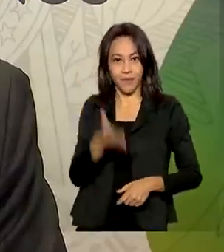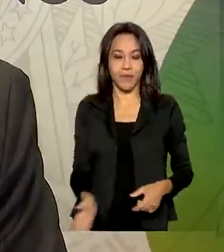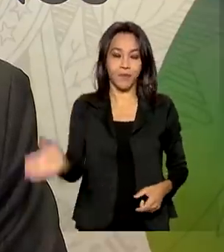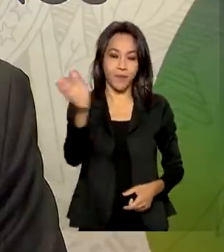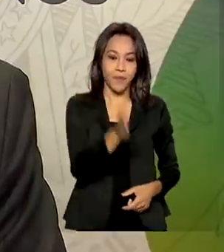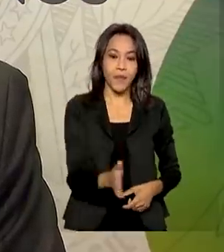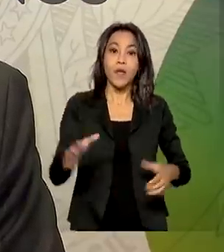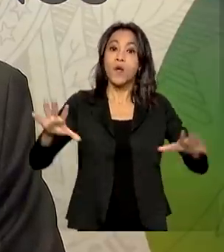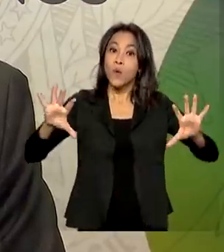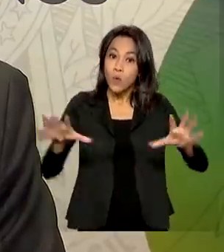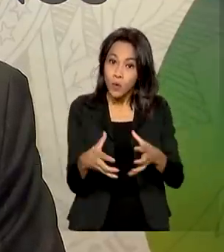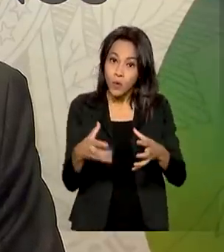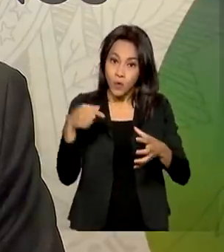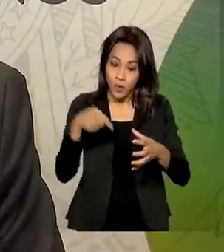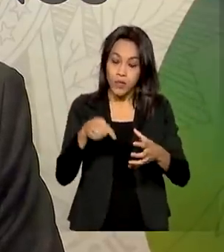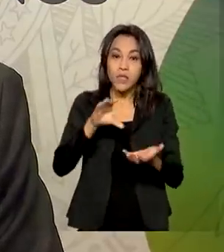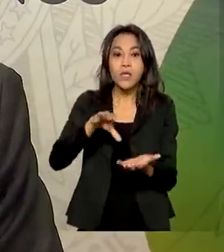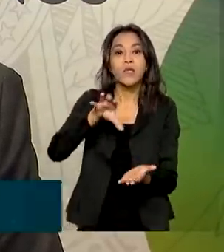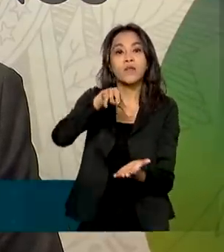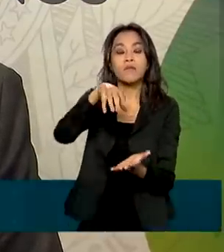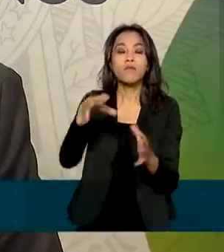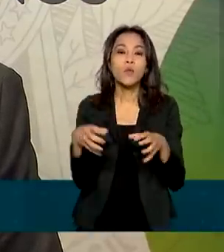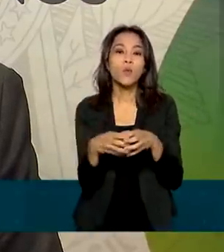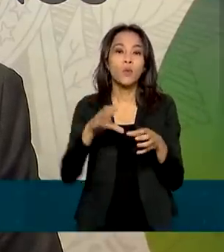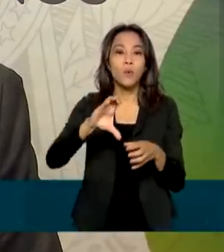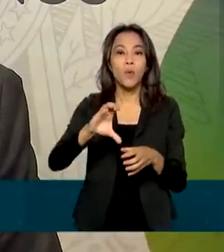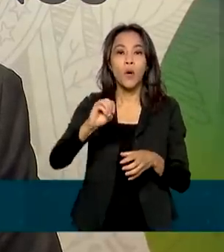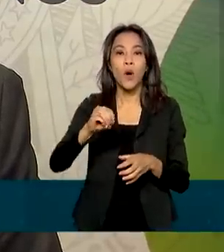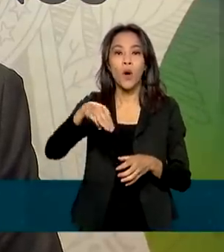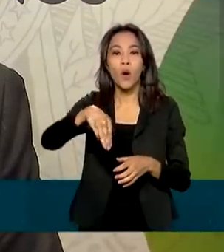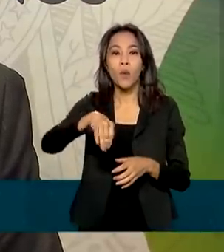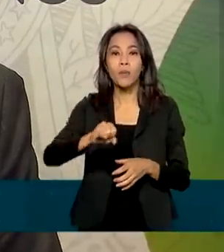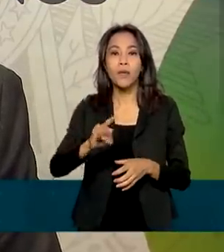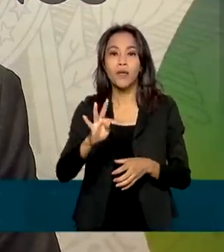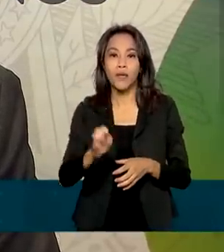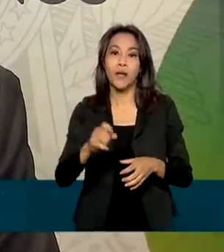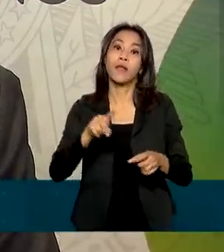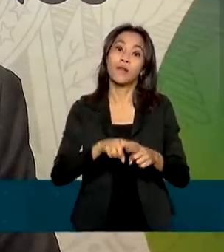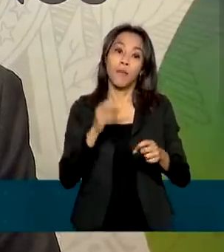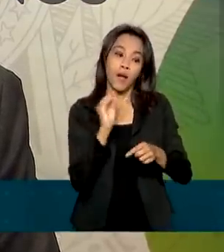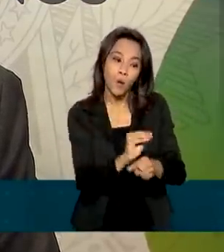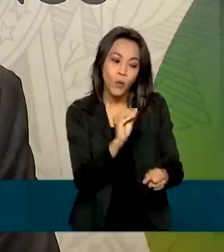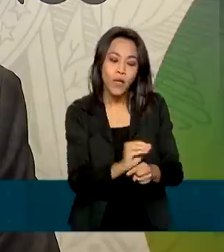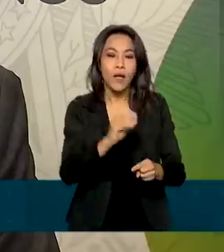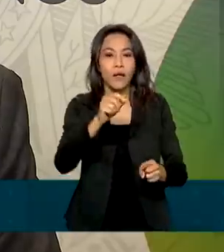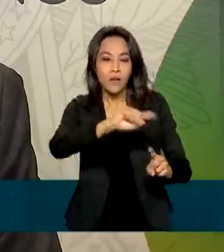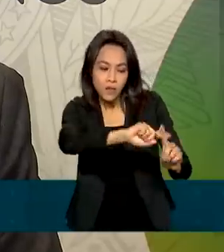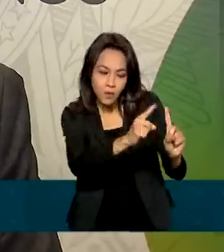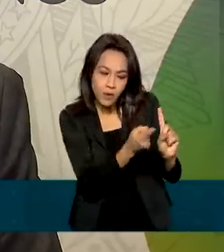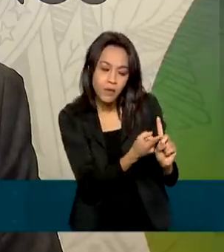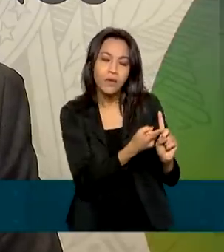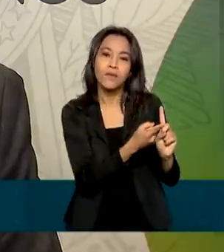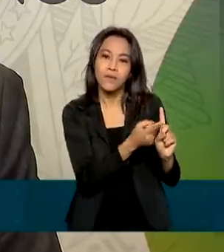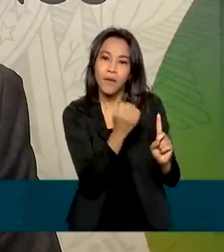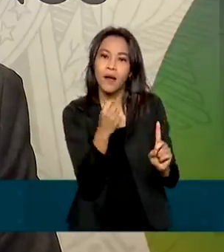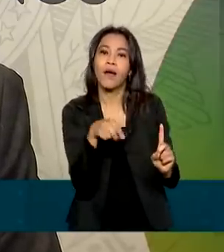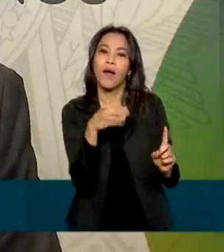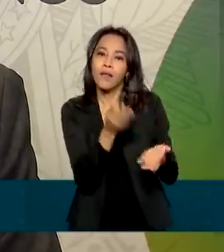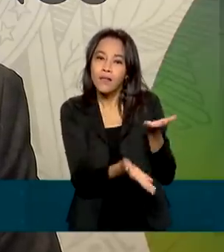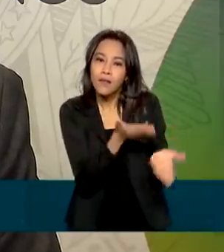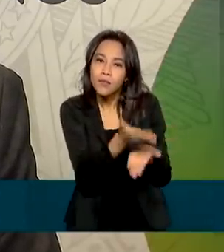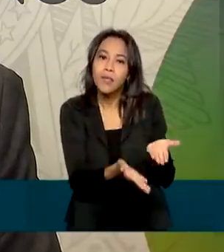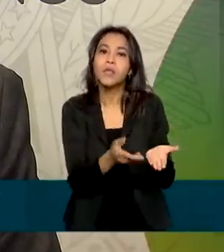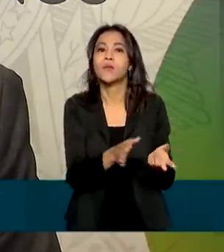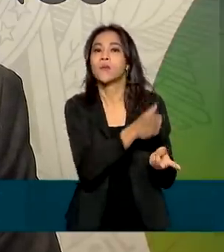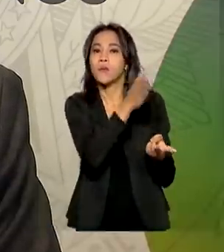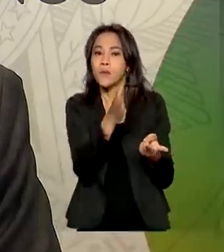comitê se voltam fundamentalmente à triagem neonatal, olhando desde a perspectiva do nascimento das pessoas, mas também olha para ela do